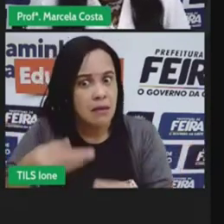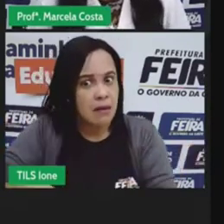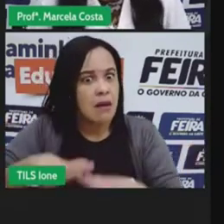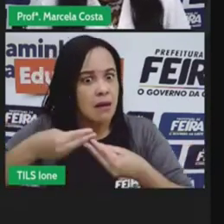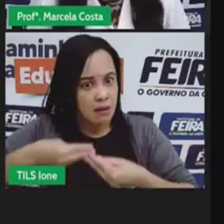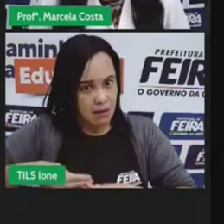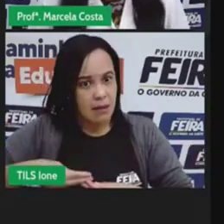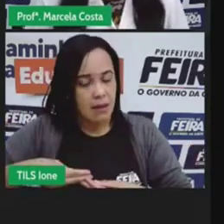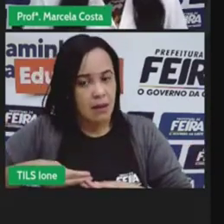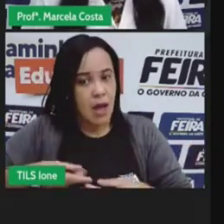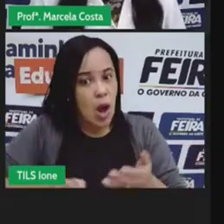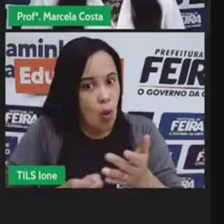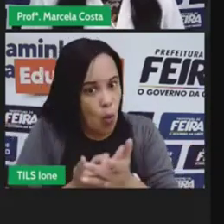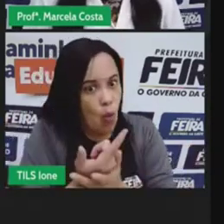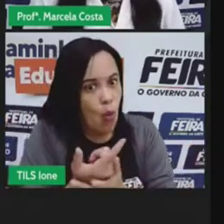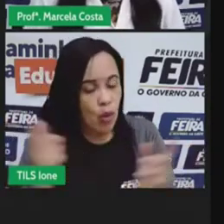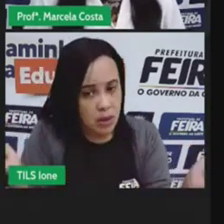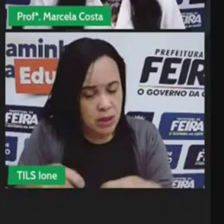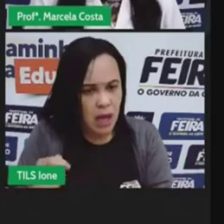querem consumir